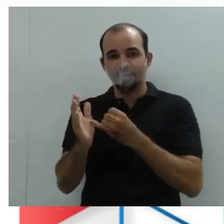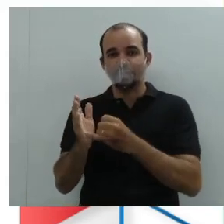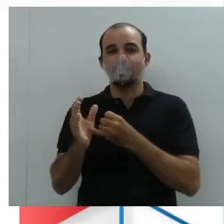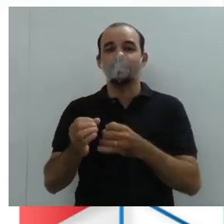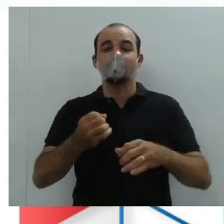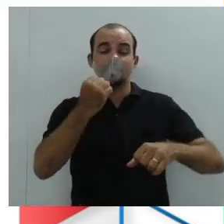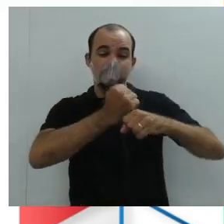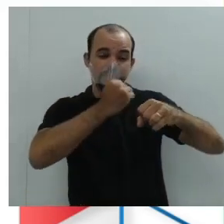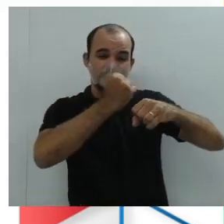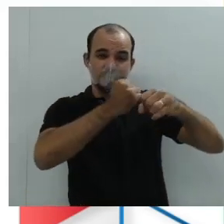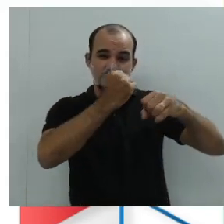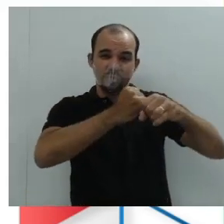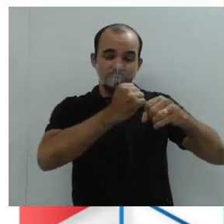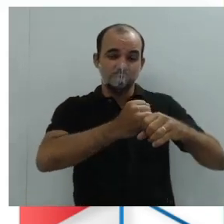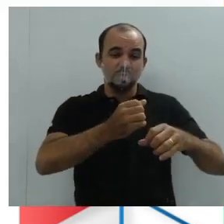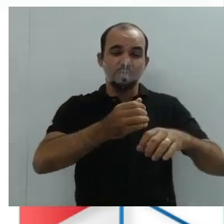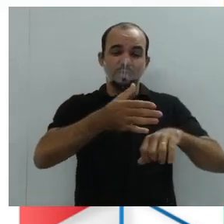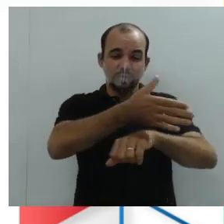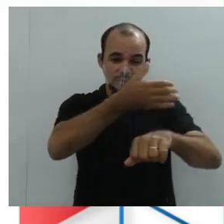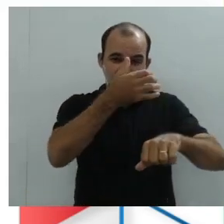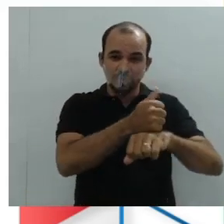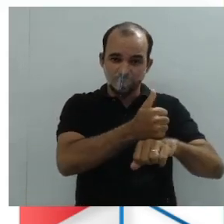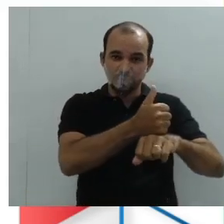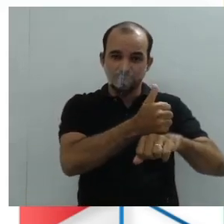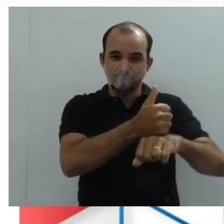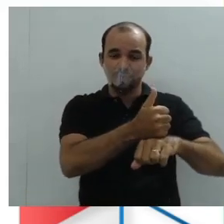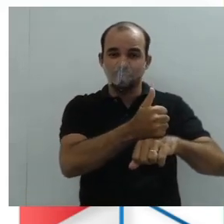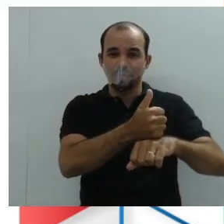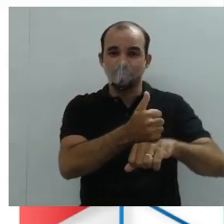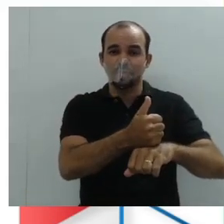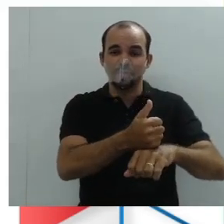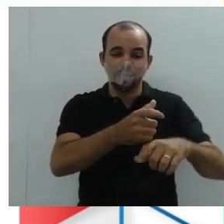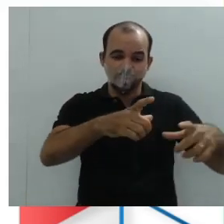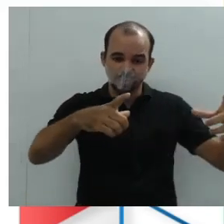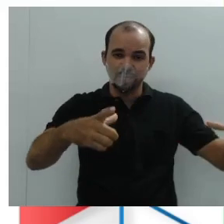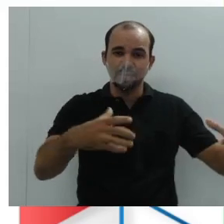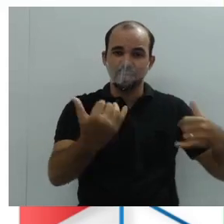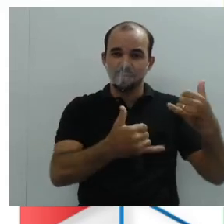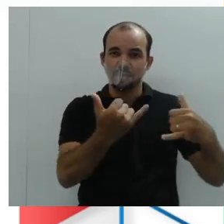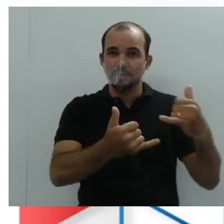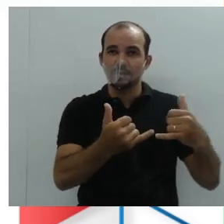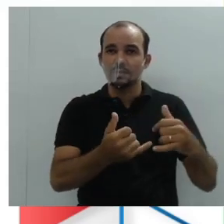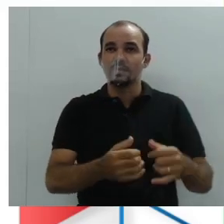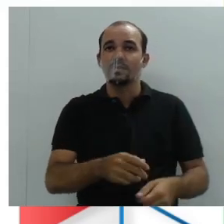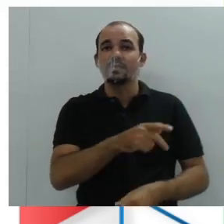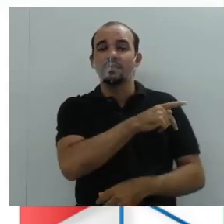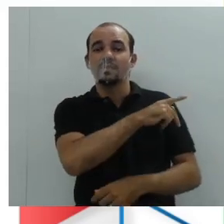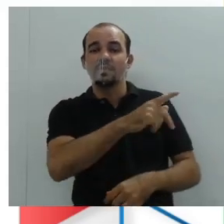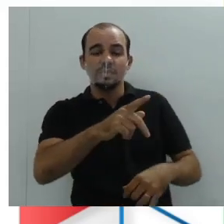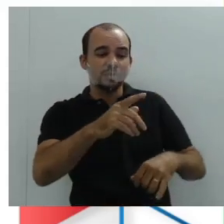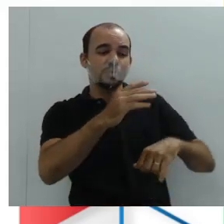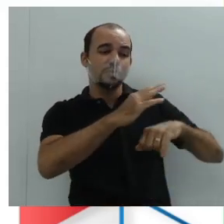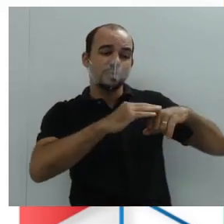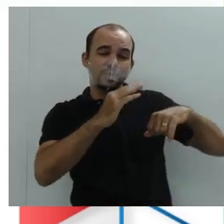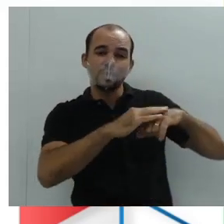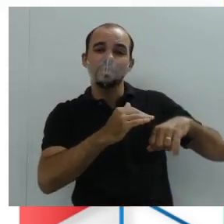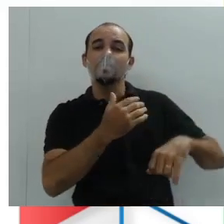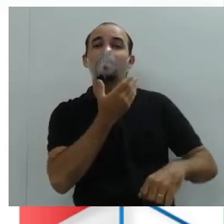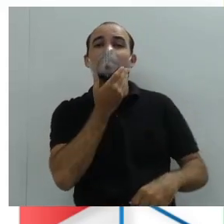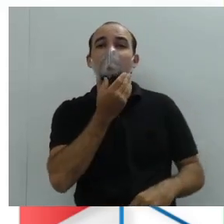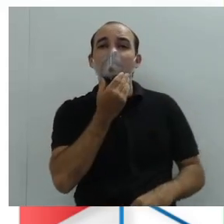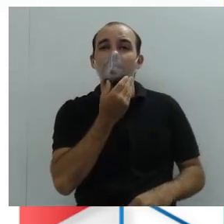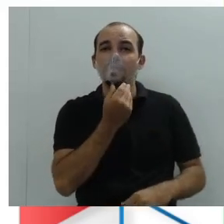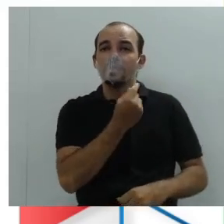Mirante do Vale para o excelentíssimo, olha aí o uso do pronome de tratamento. Senhor Prefeito Samuca Silva,